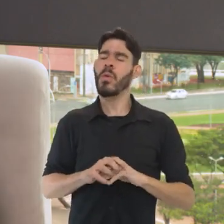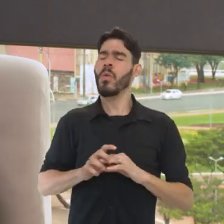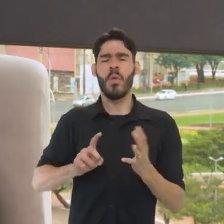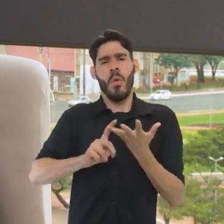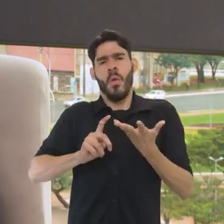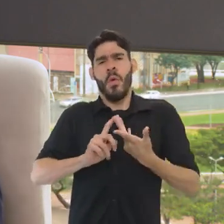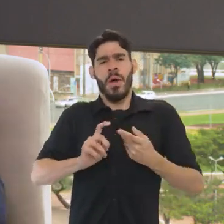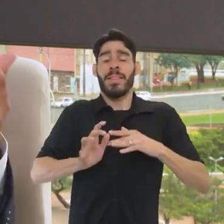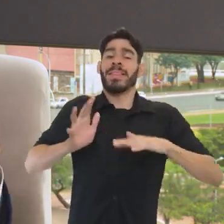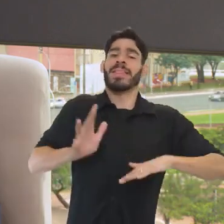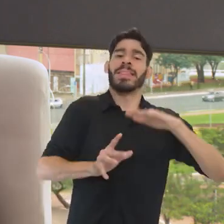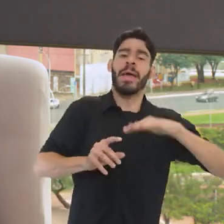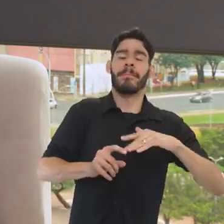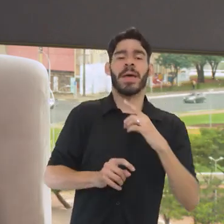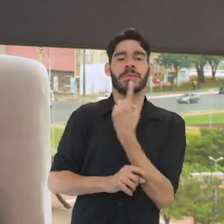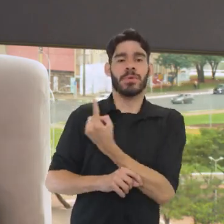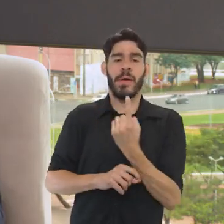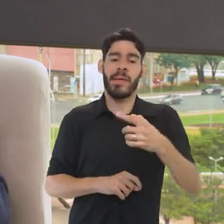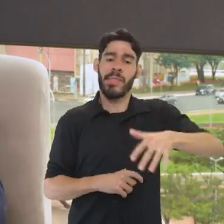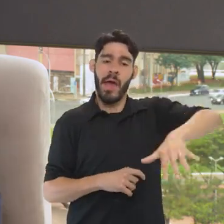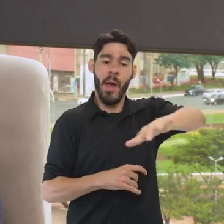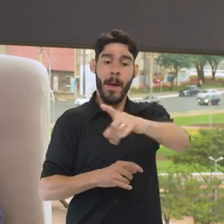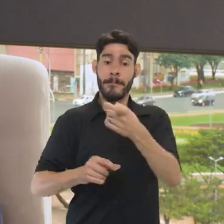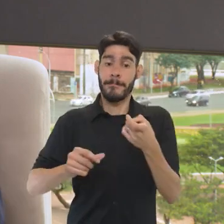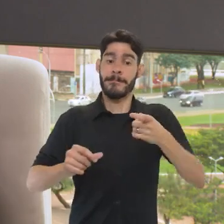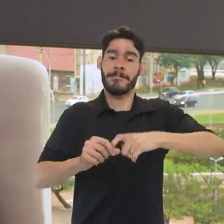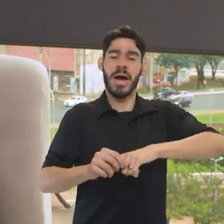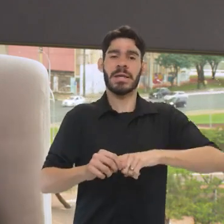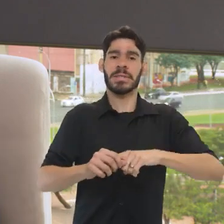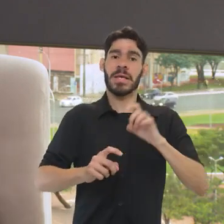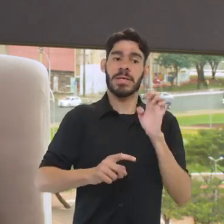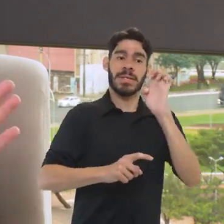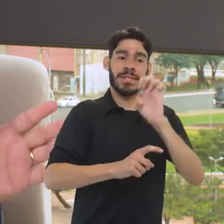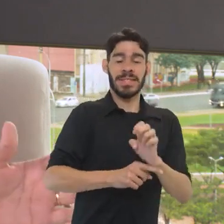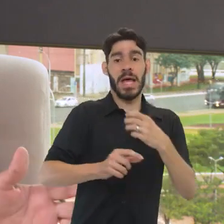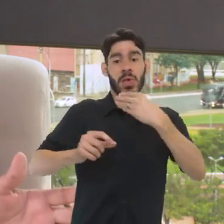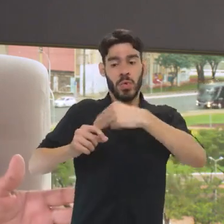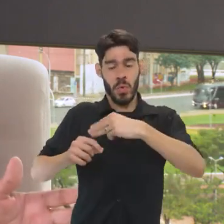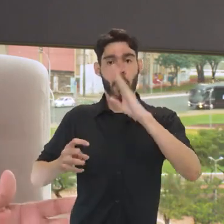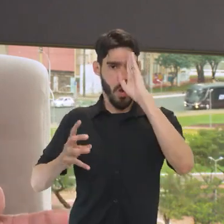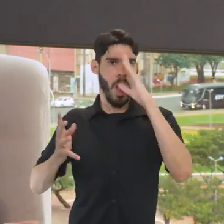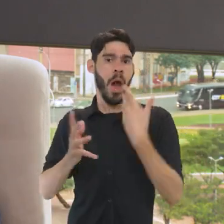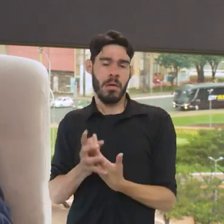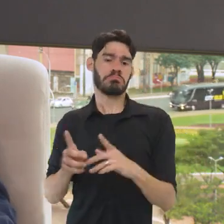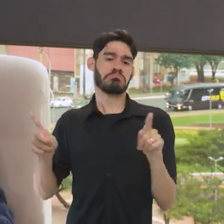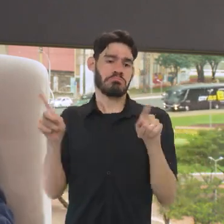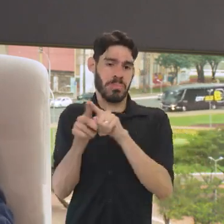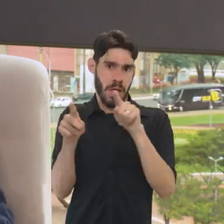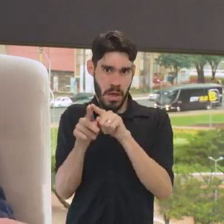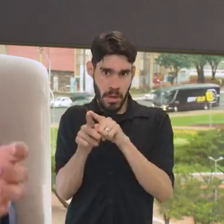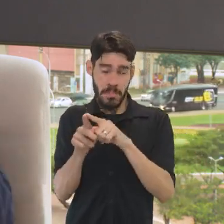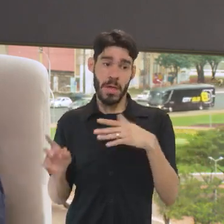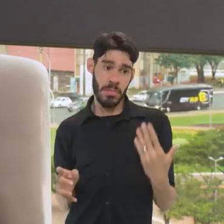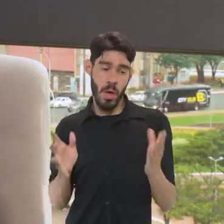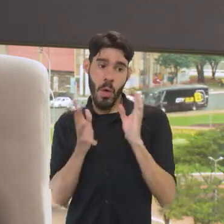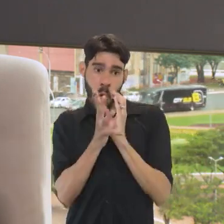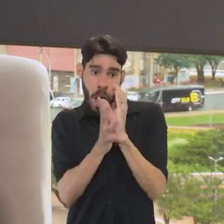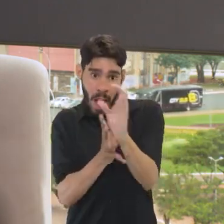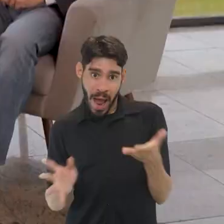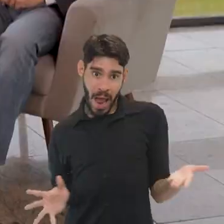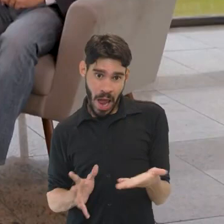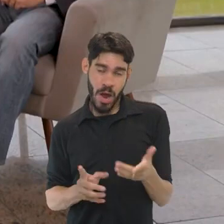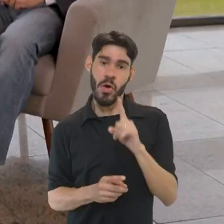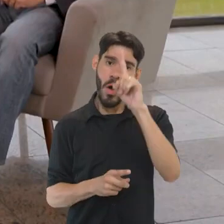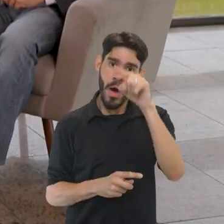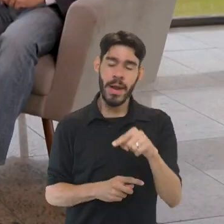enfim. Isso vai depender de cada bem e de cada área. Parceria com o Estado e o Município. Isso também é uma grande aposta nossa. Então, o orçamento de